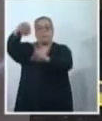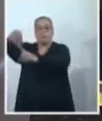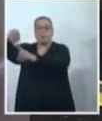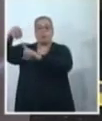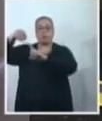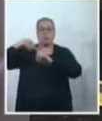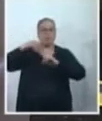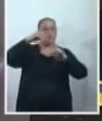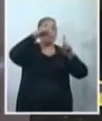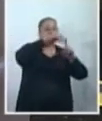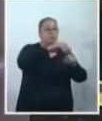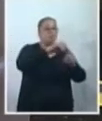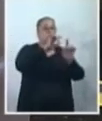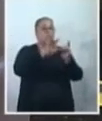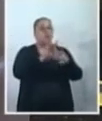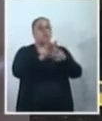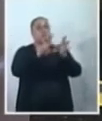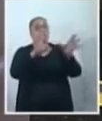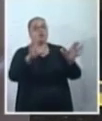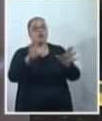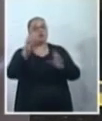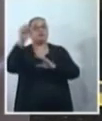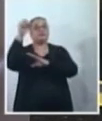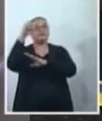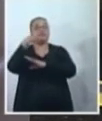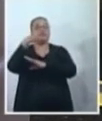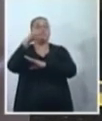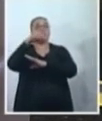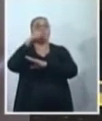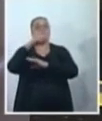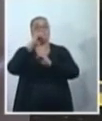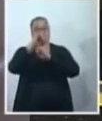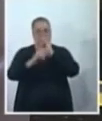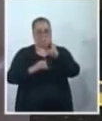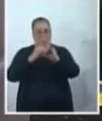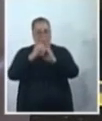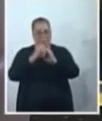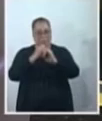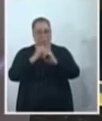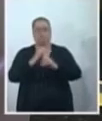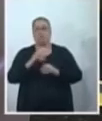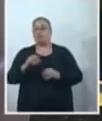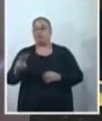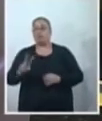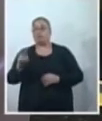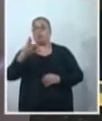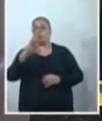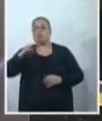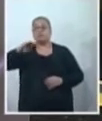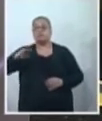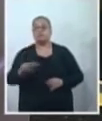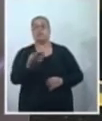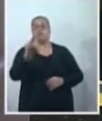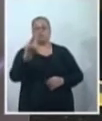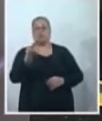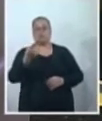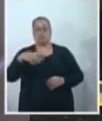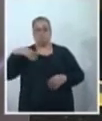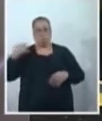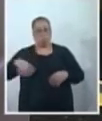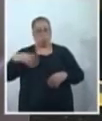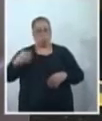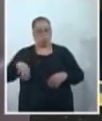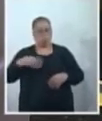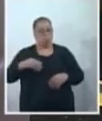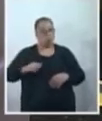disponibilizados o sinal gratuito do Wi-Fi. O valor aí é estimado em 4 milhões, um valor alto. Também